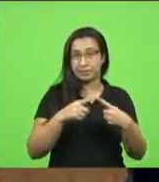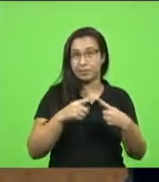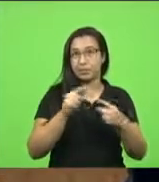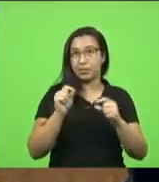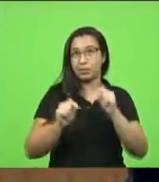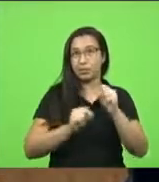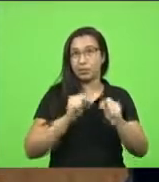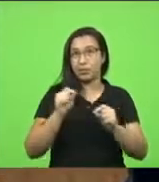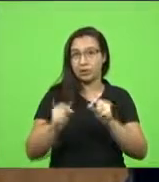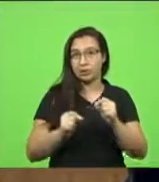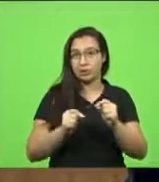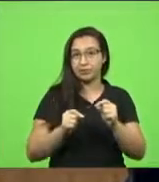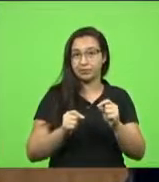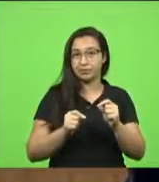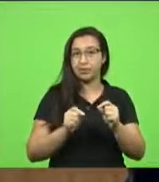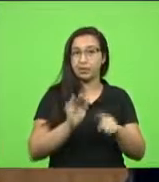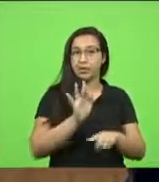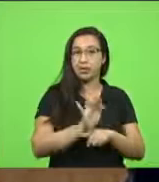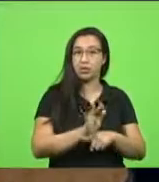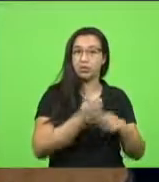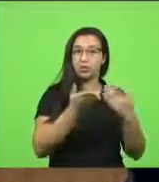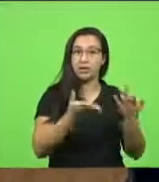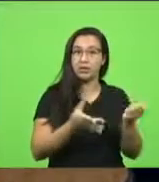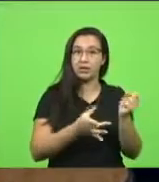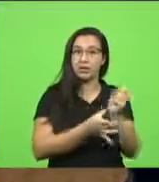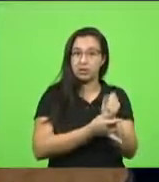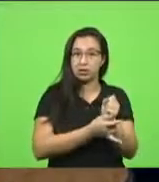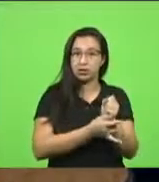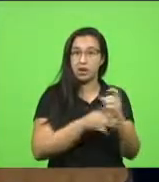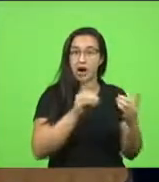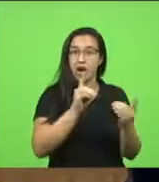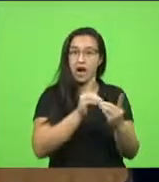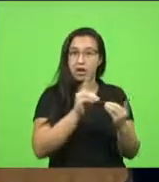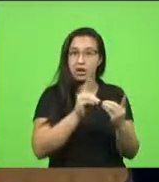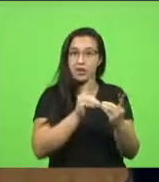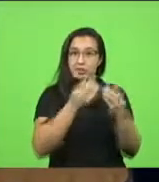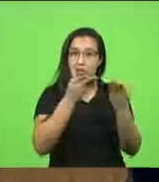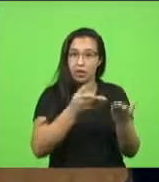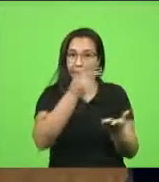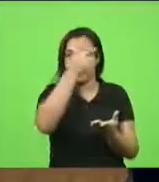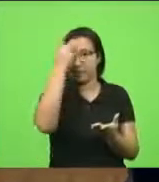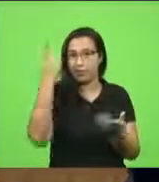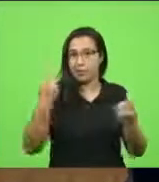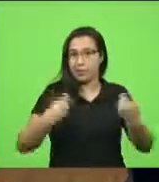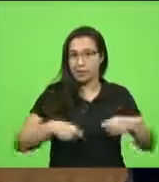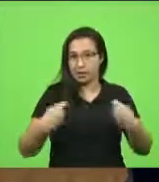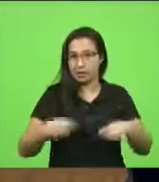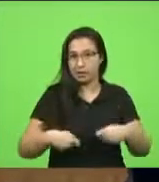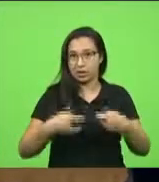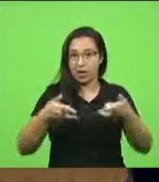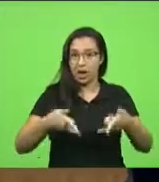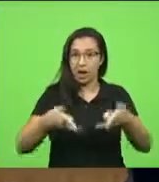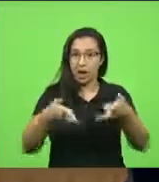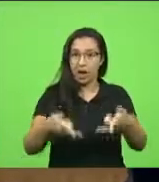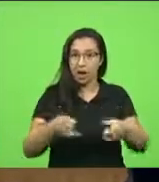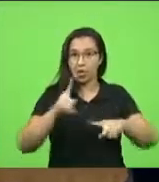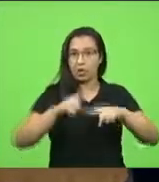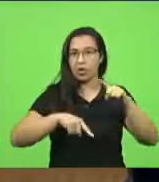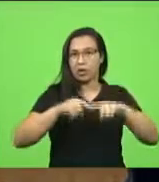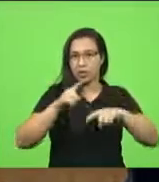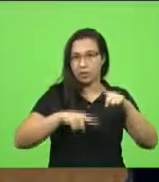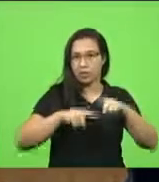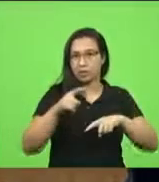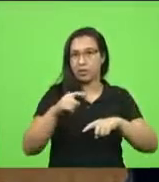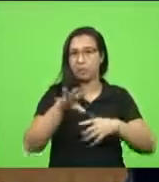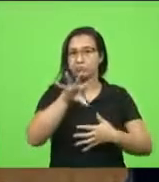a garantia, nesse momento, do atendimento a quem precisa. Precisa ter leito, precisa ter equipamento, precisa ter